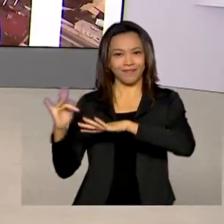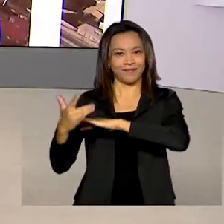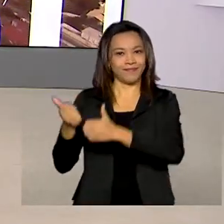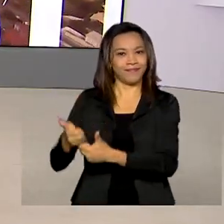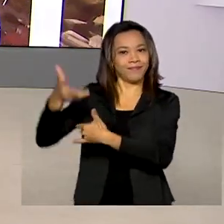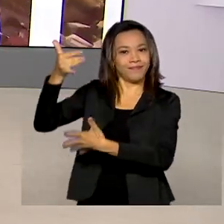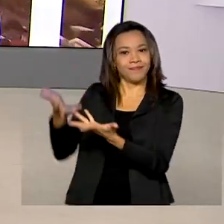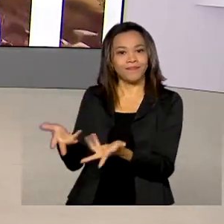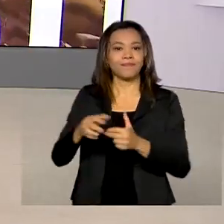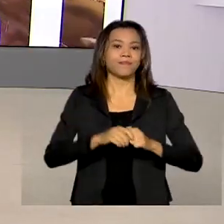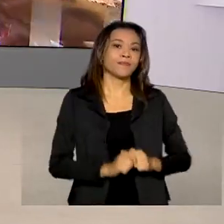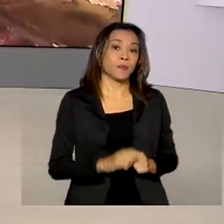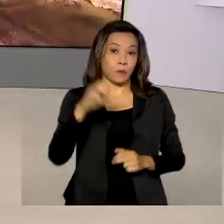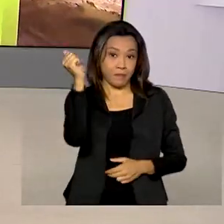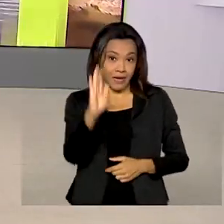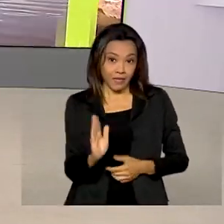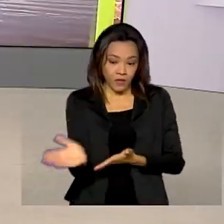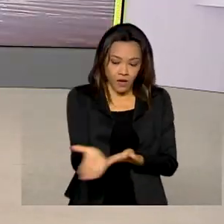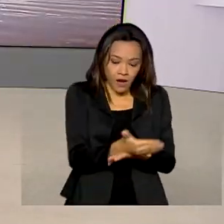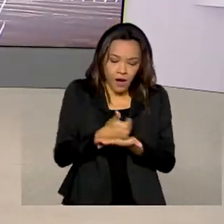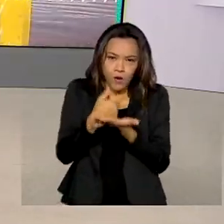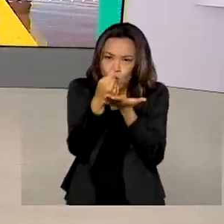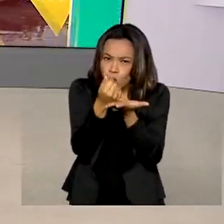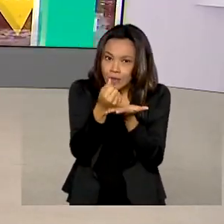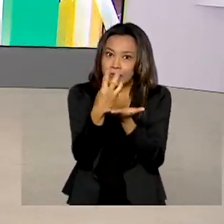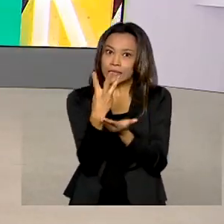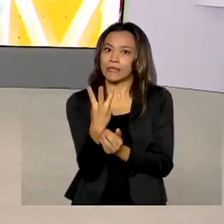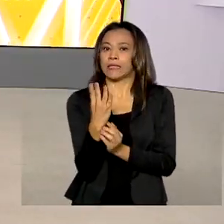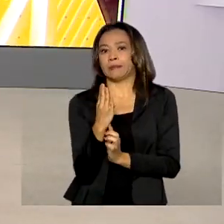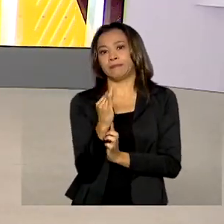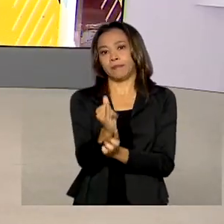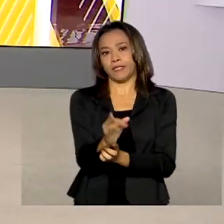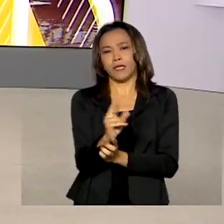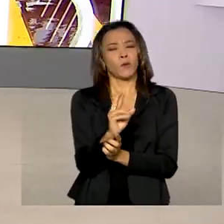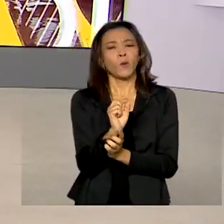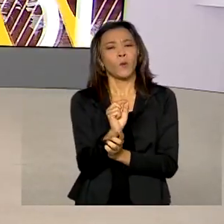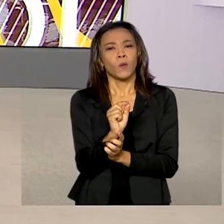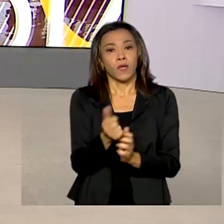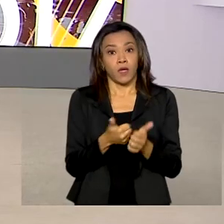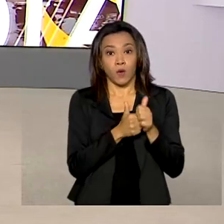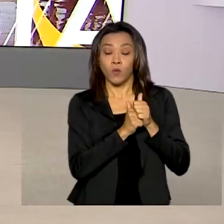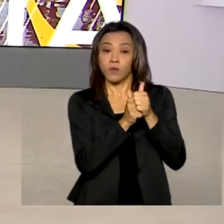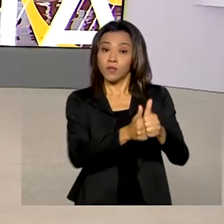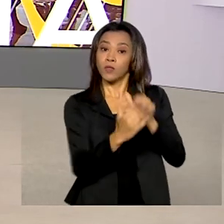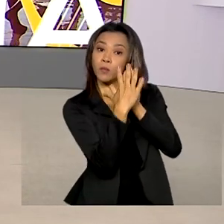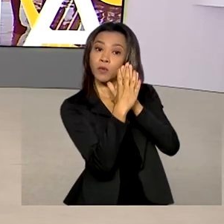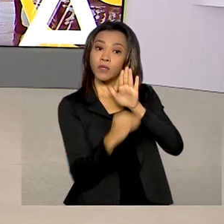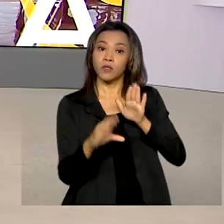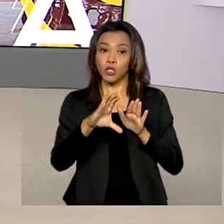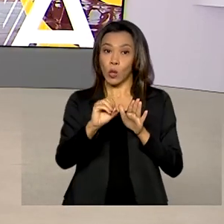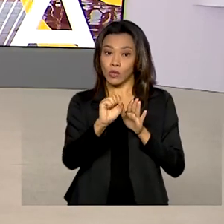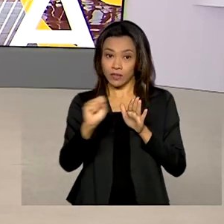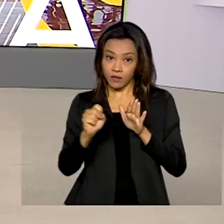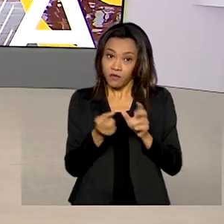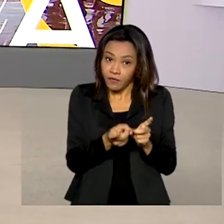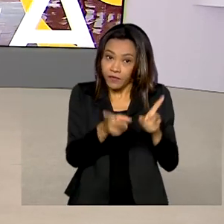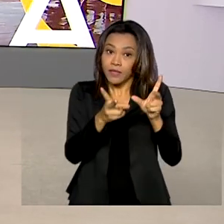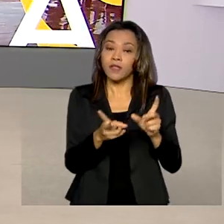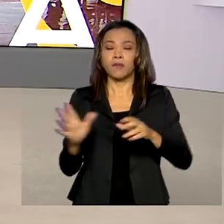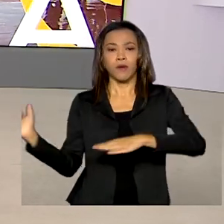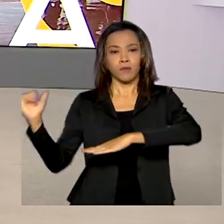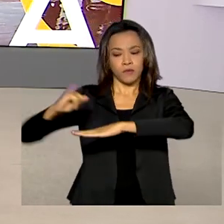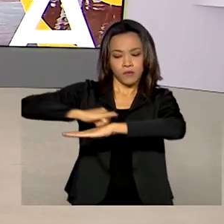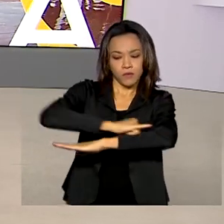O Brasil arrecadou mais de 3 bilhões de reais com a rodada de concessões de 22 aeroportos para a iniciativa